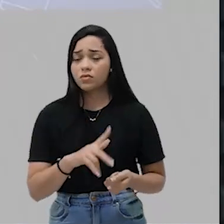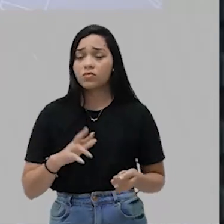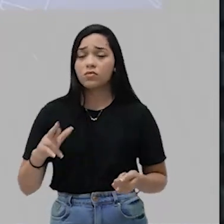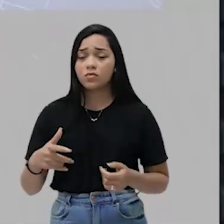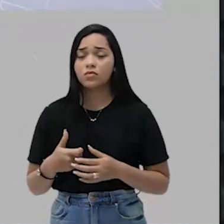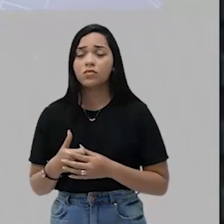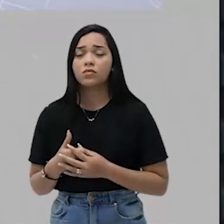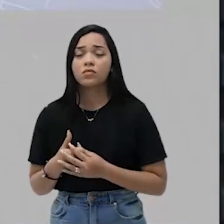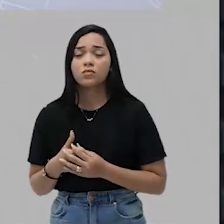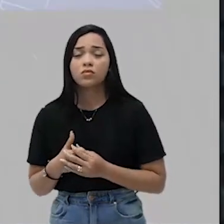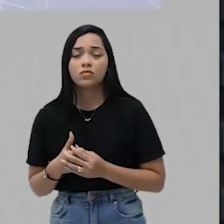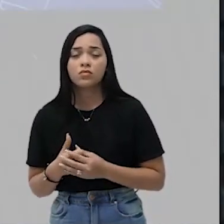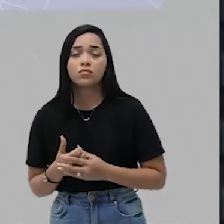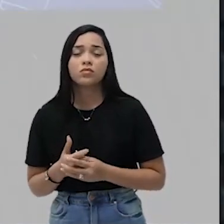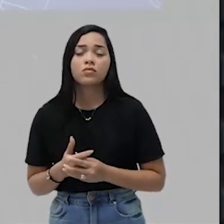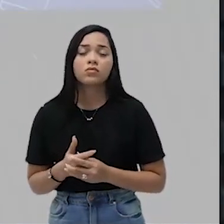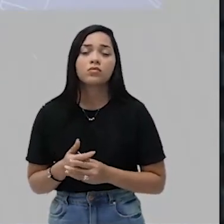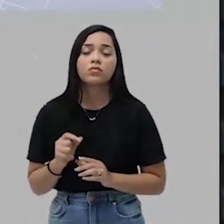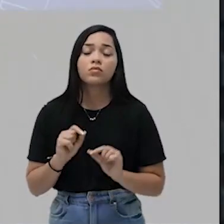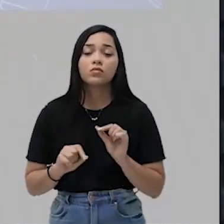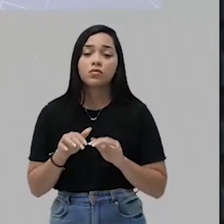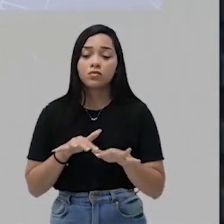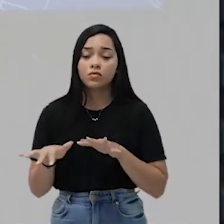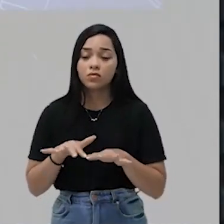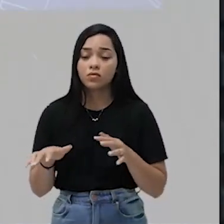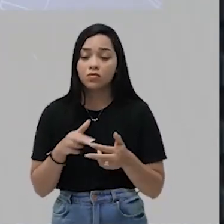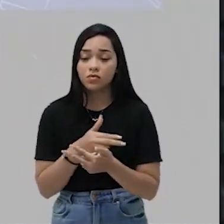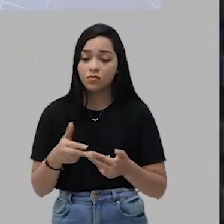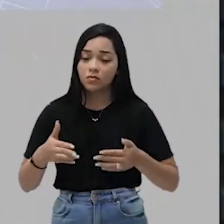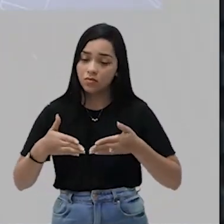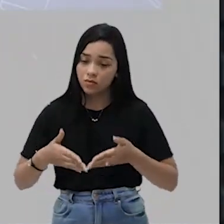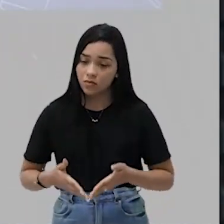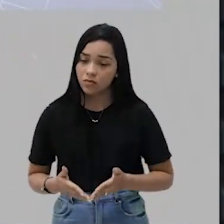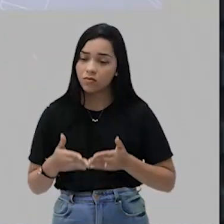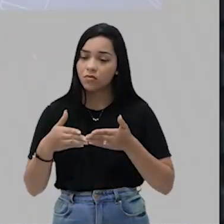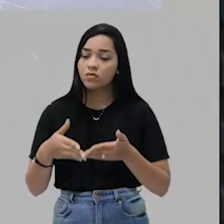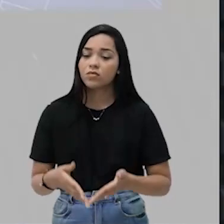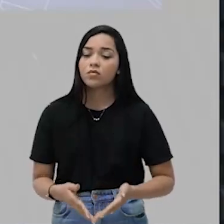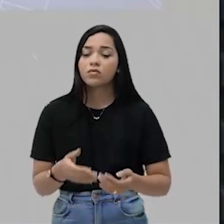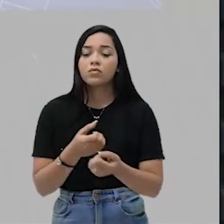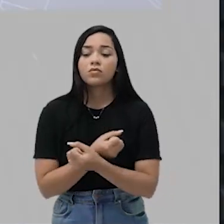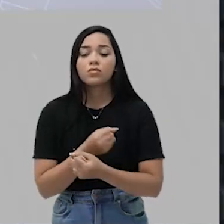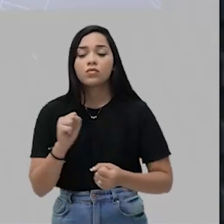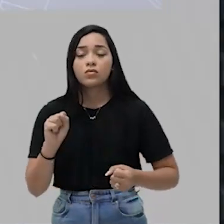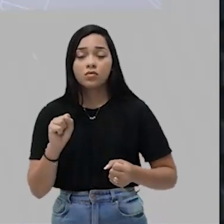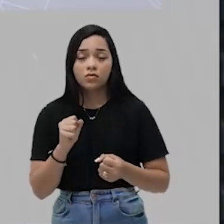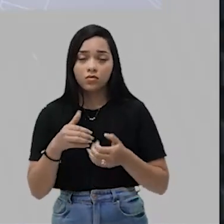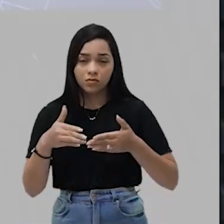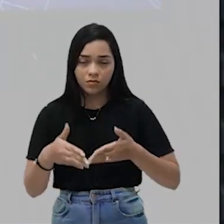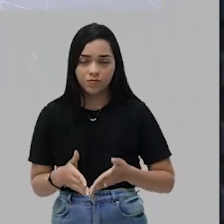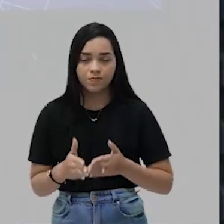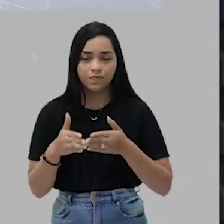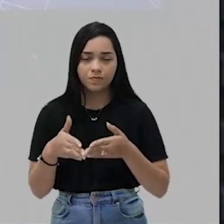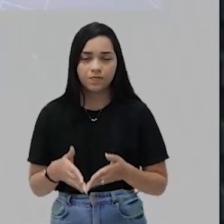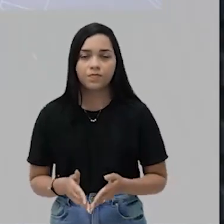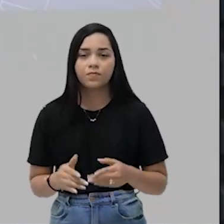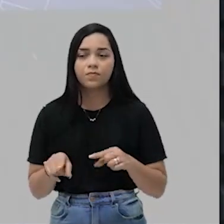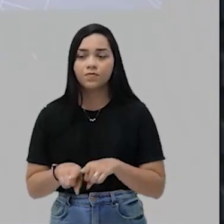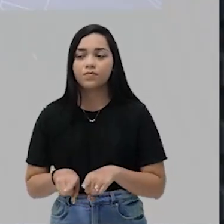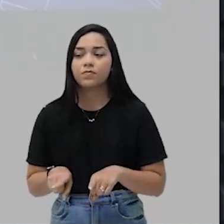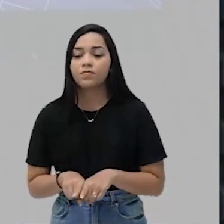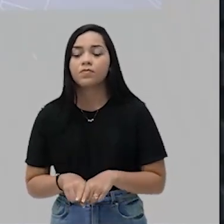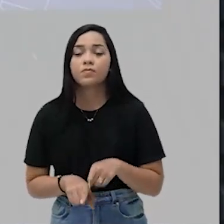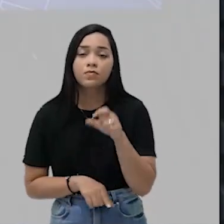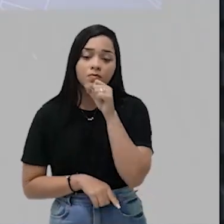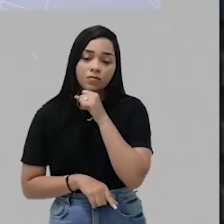o ponto de partida é o movimento das grandes navegações. A partir do movimento das grandes navegações, é que o